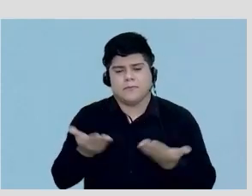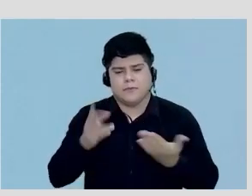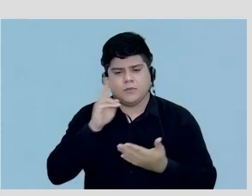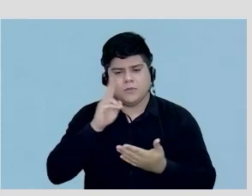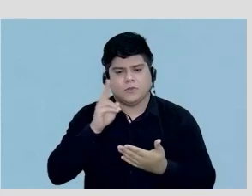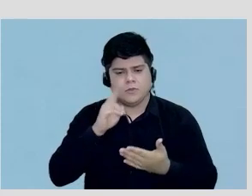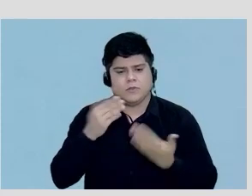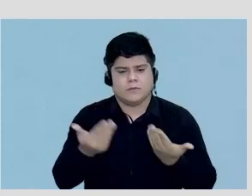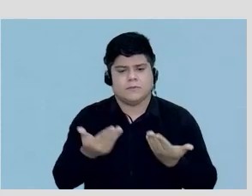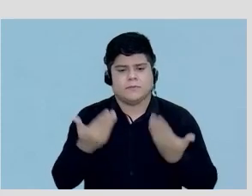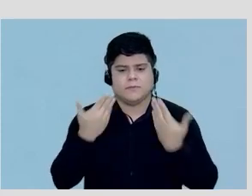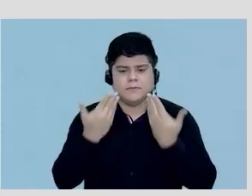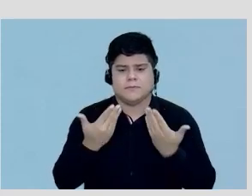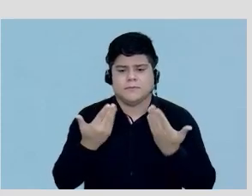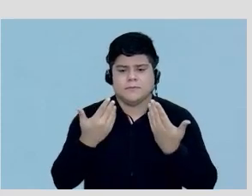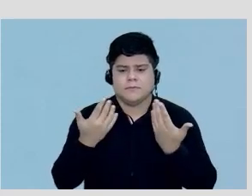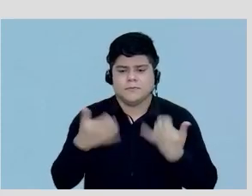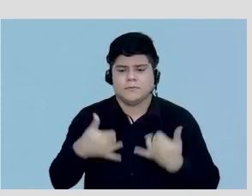caso da apresentação